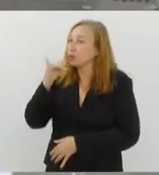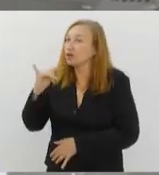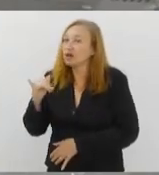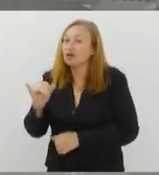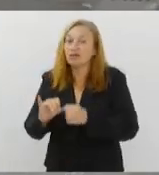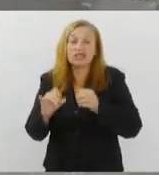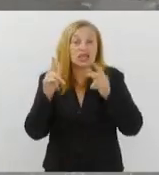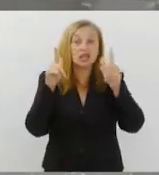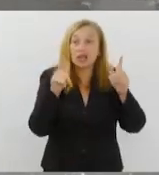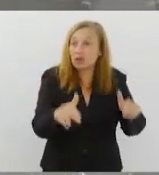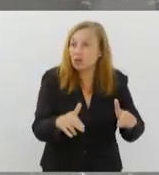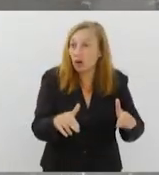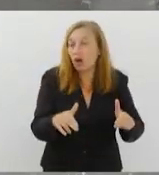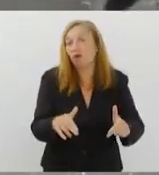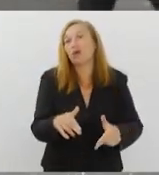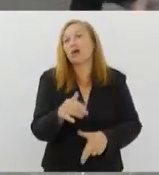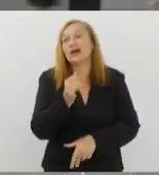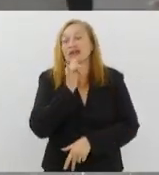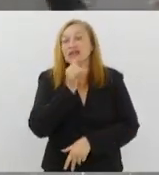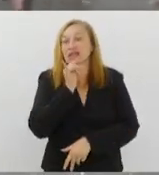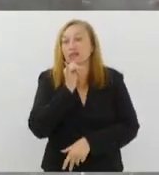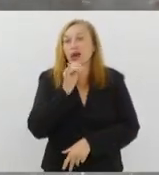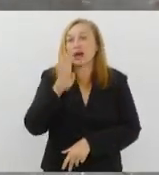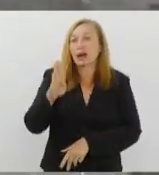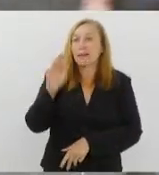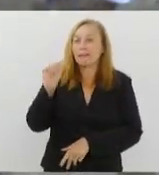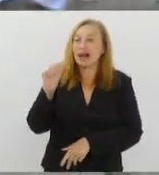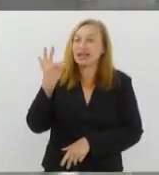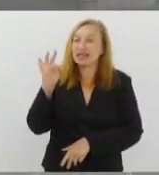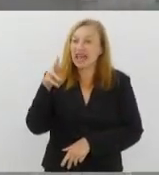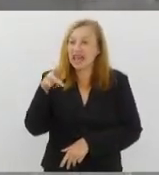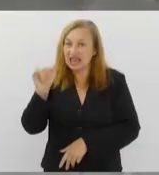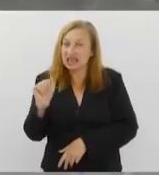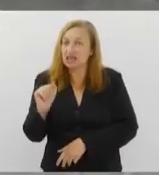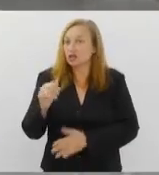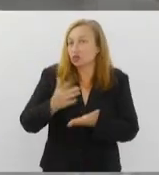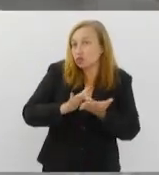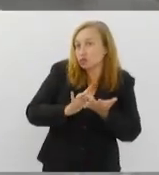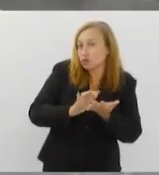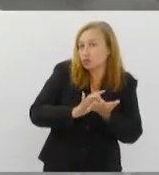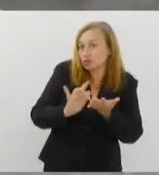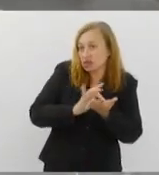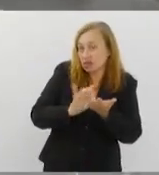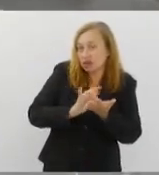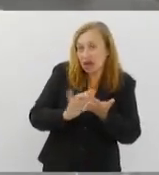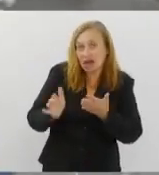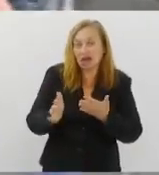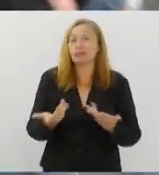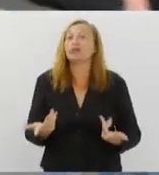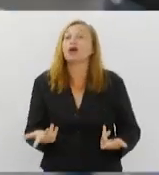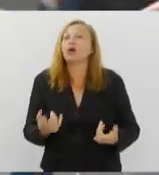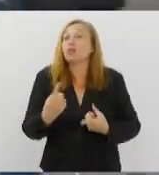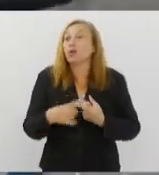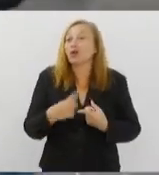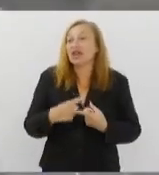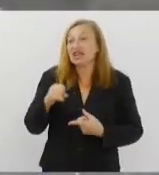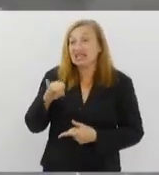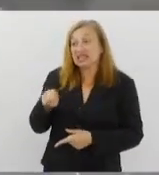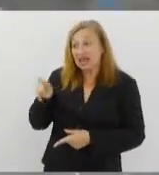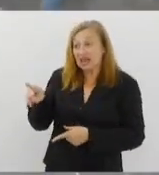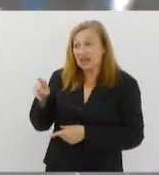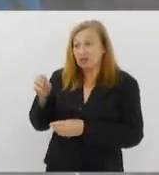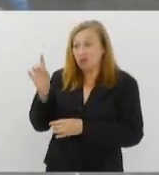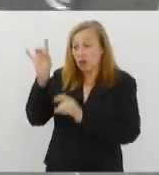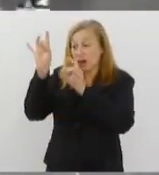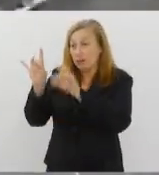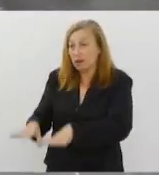forma como você descarta, por exemplo, uma bateria de um celular, uma bateria de um equipamento eletrônico. Porque se ele for para a natureza,